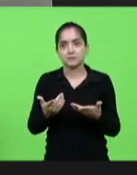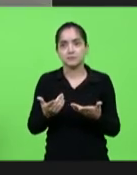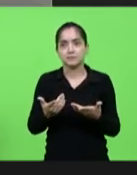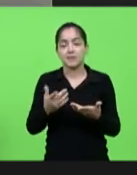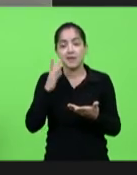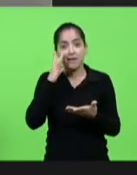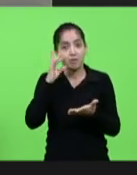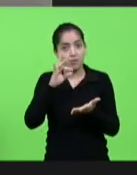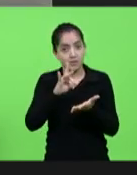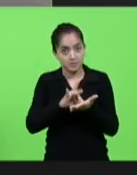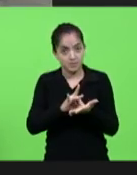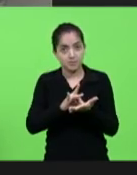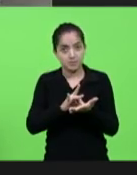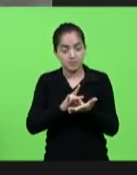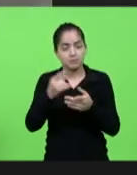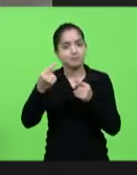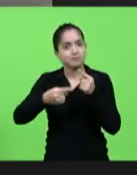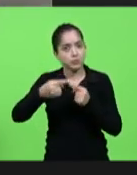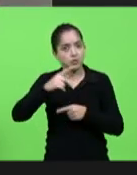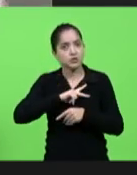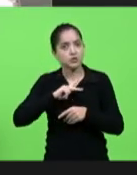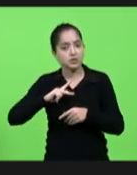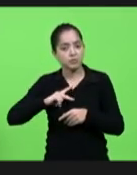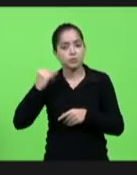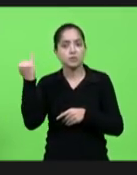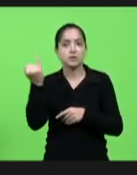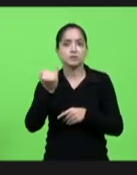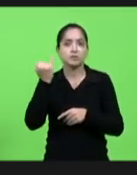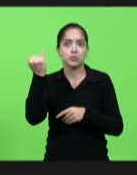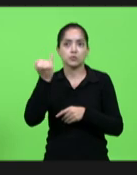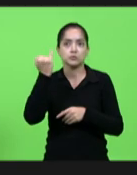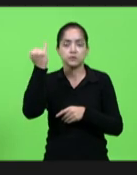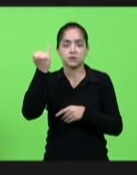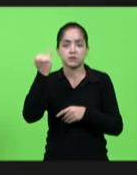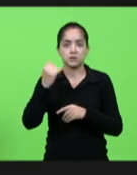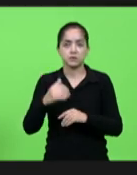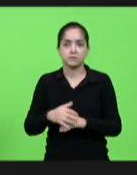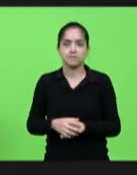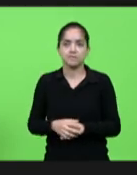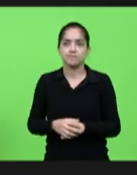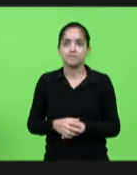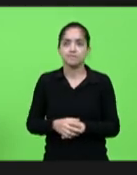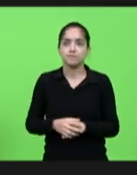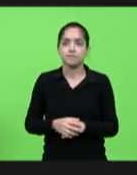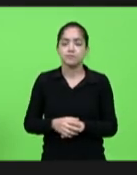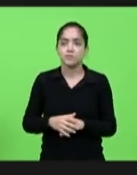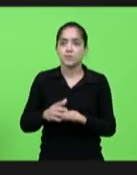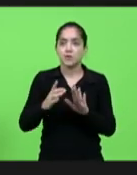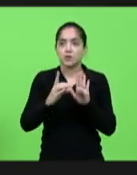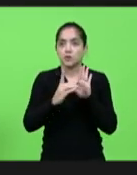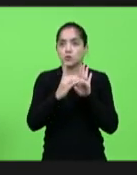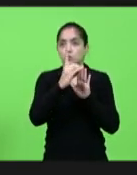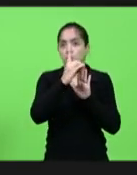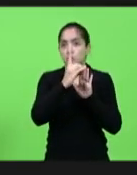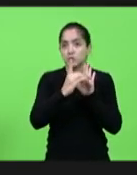reconhecidos como uma política pública essencial e fundamental no decreto 10